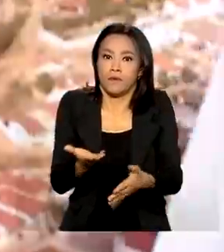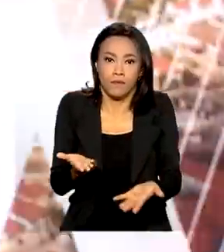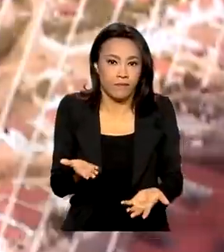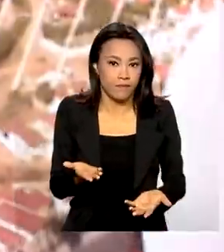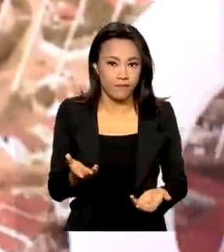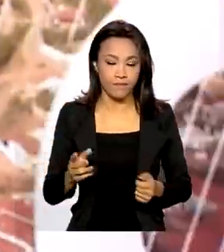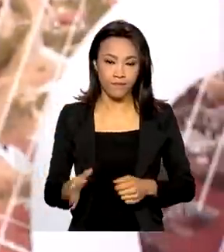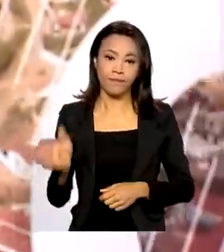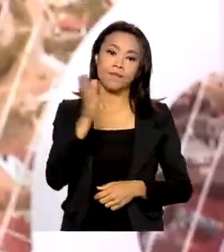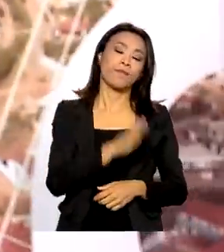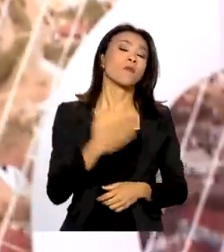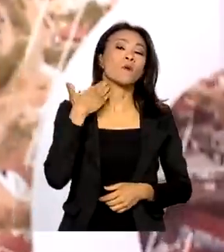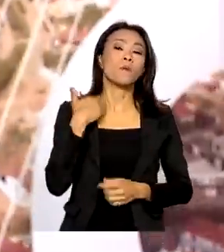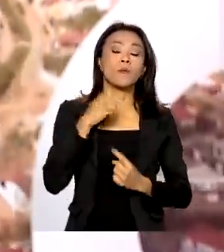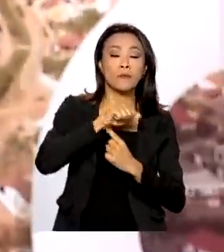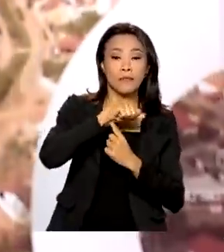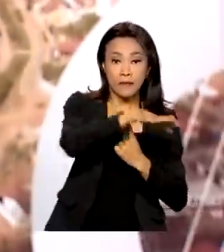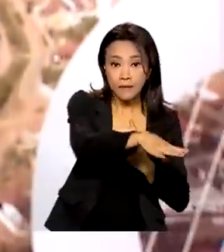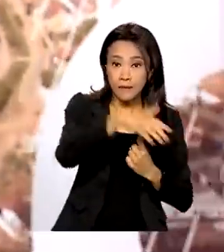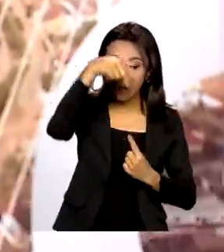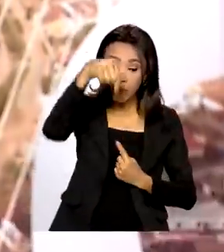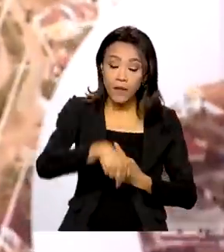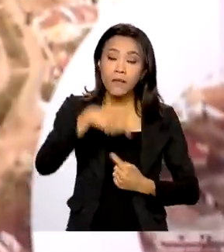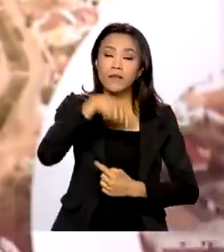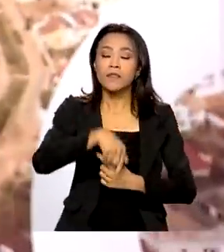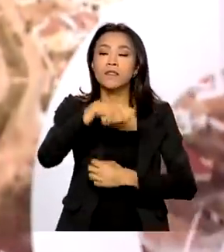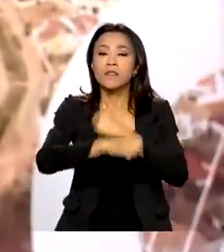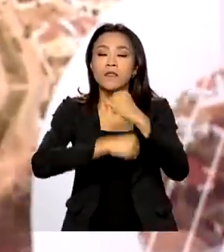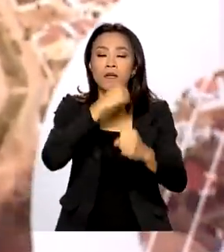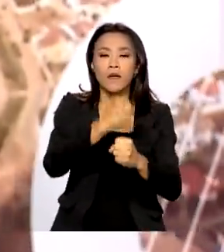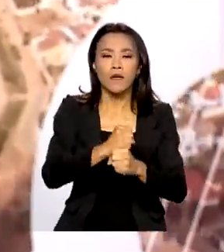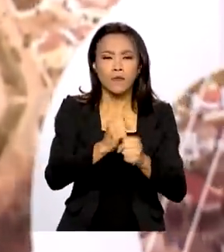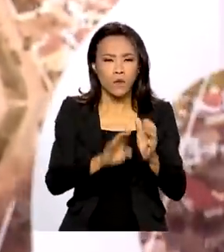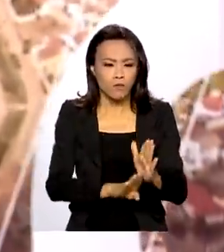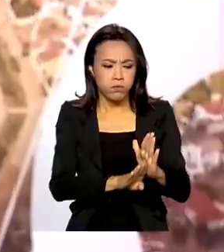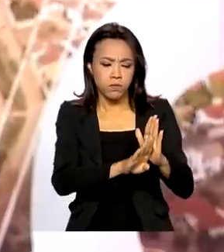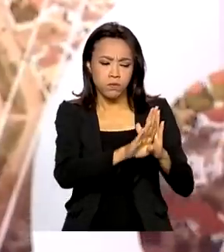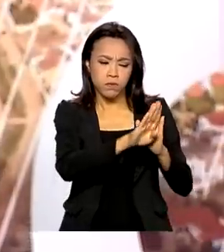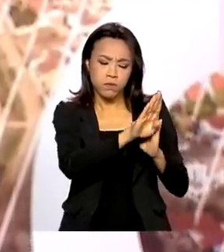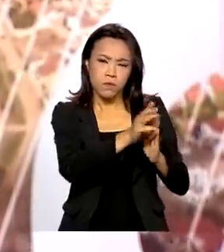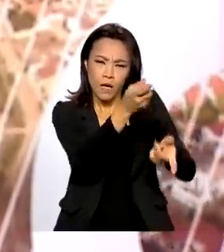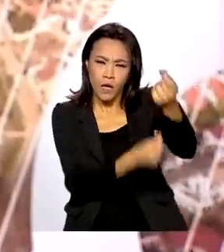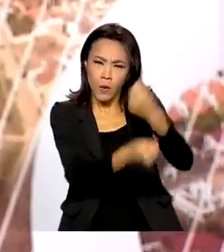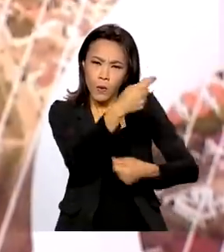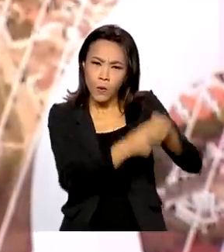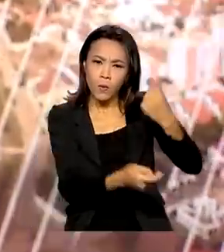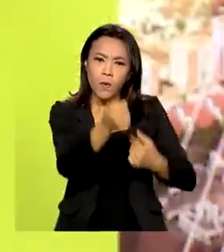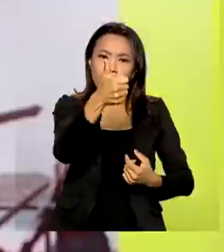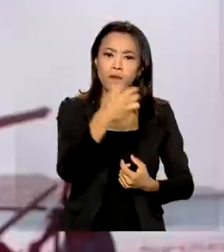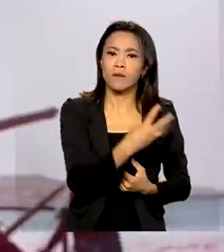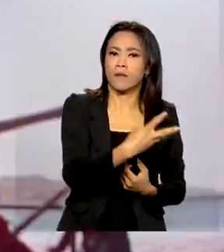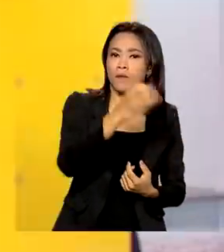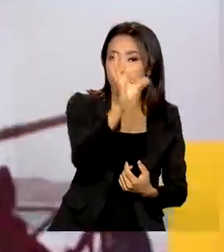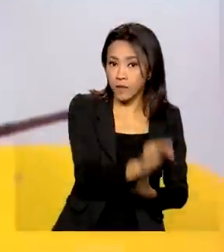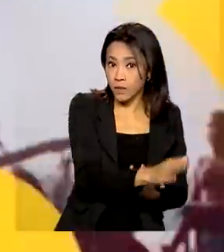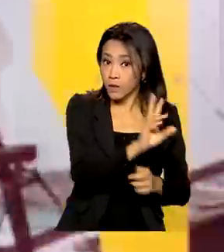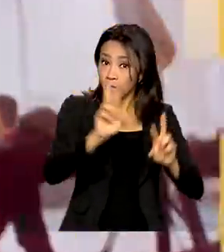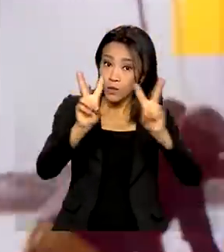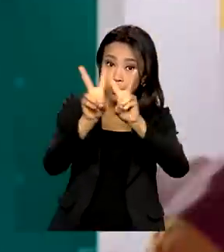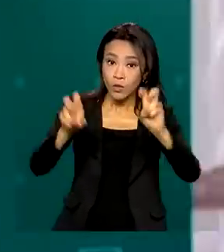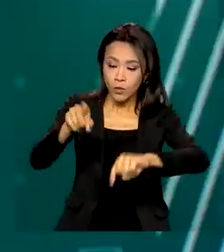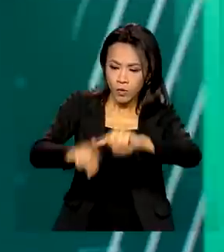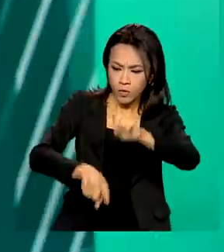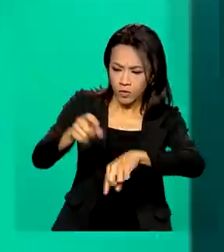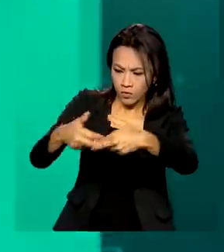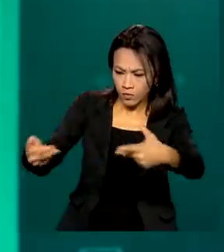O Iubank Central projeta para este ano crescimento econômico de quase 3%. Já em relação aos preços, a previsão é de